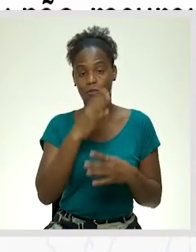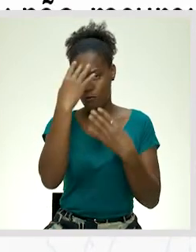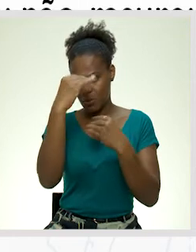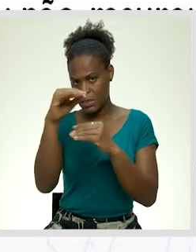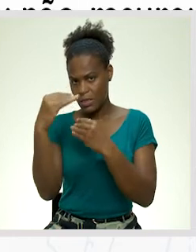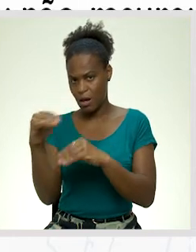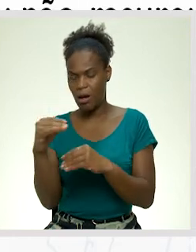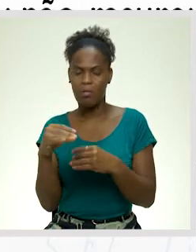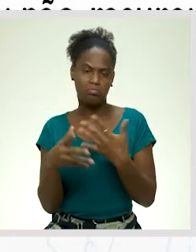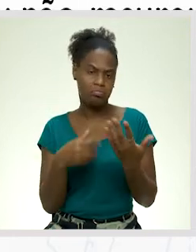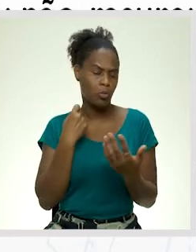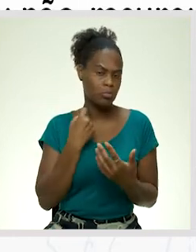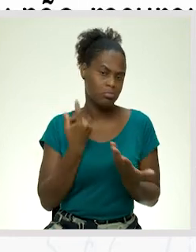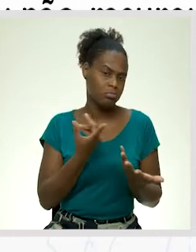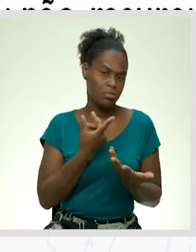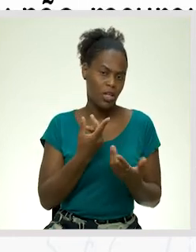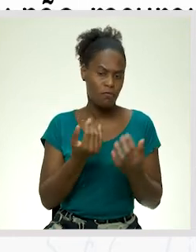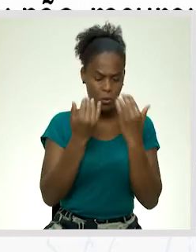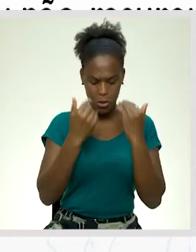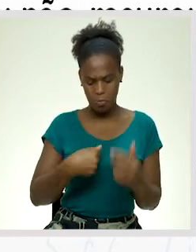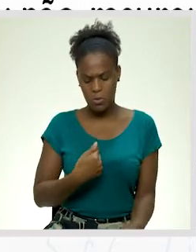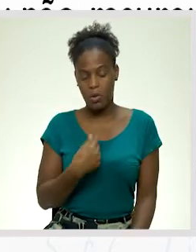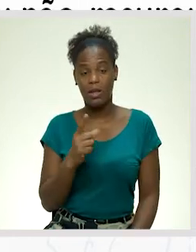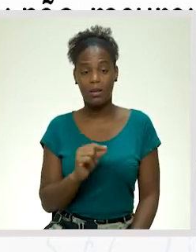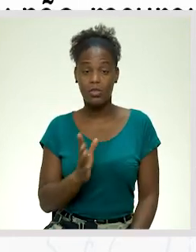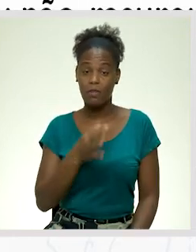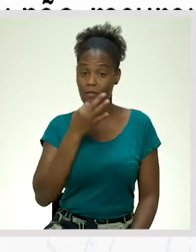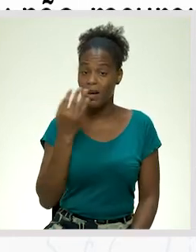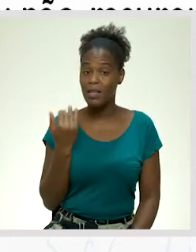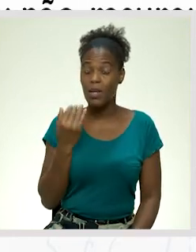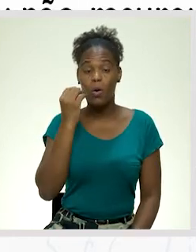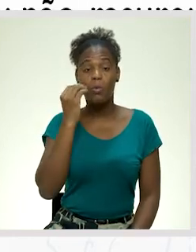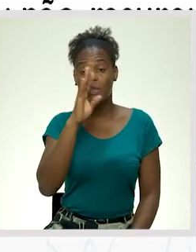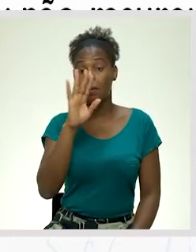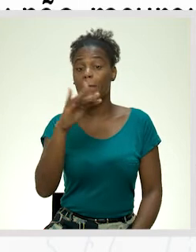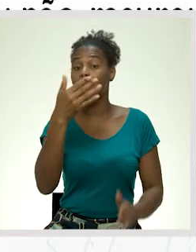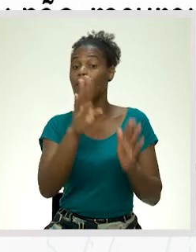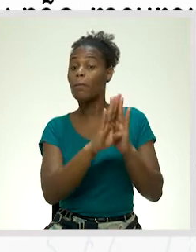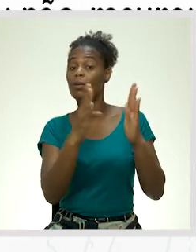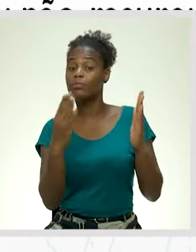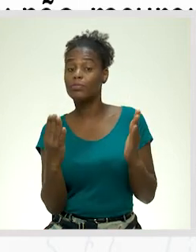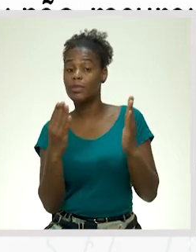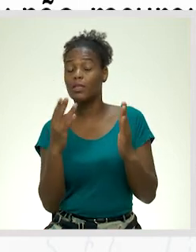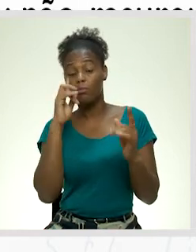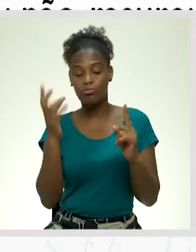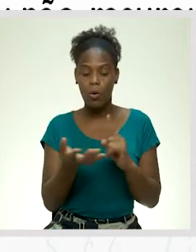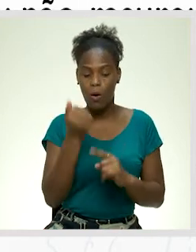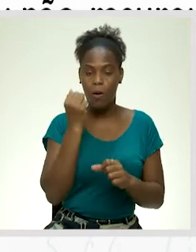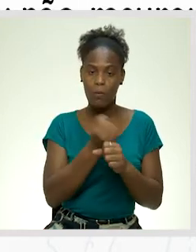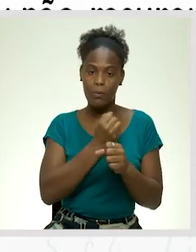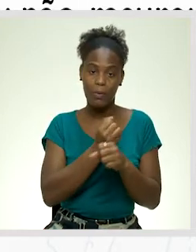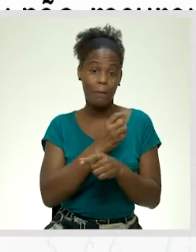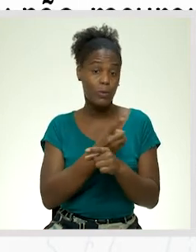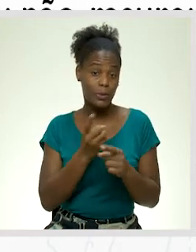formação académica e dados pessoais. Já falámos sobre isso. É como se fosse a primeira porta aberta na conquista do emprego